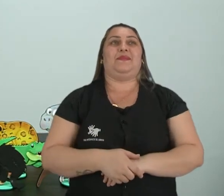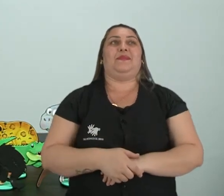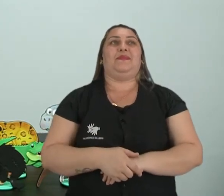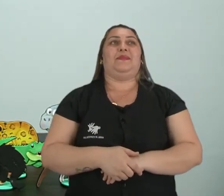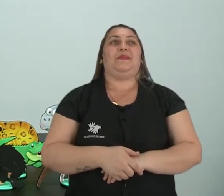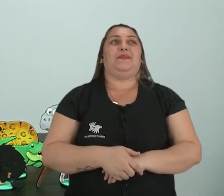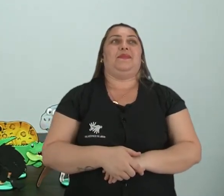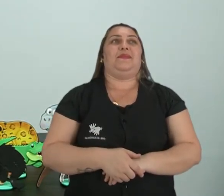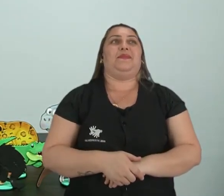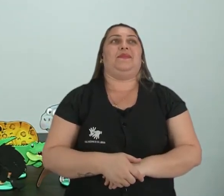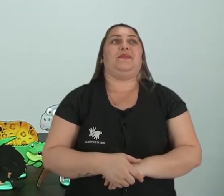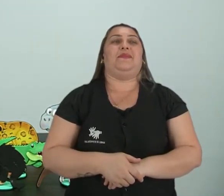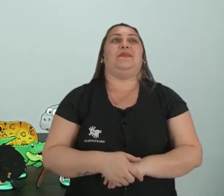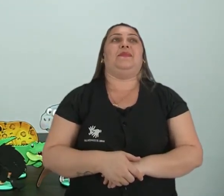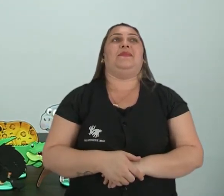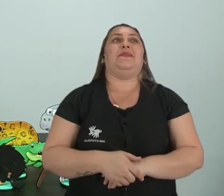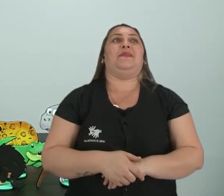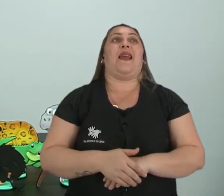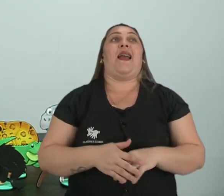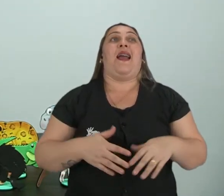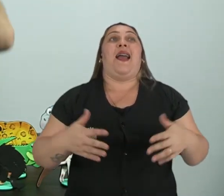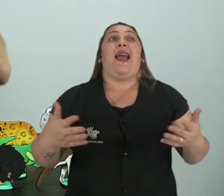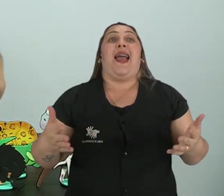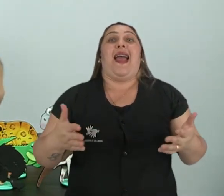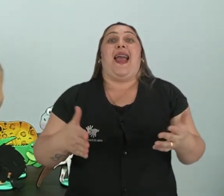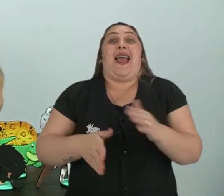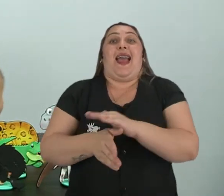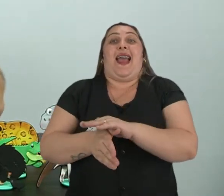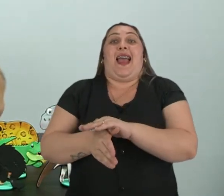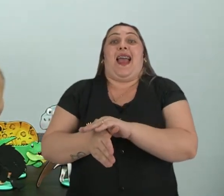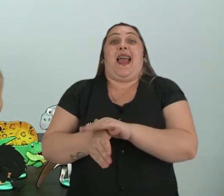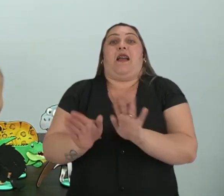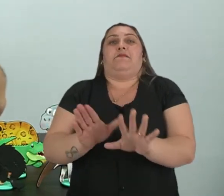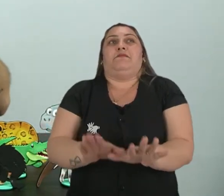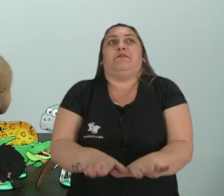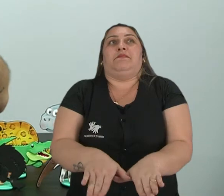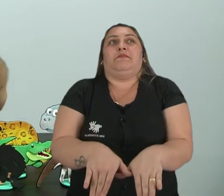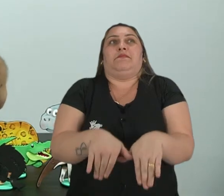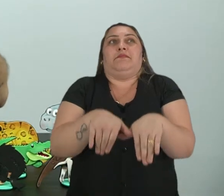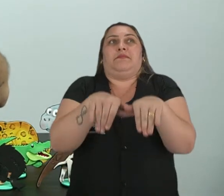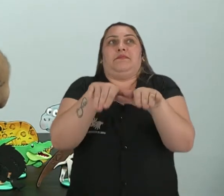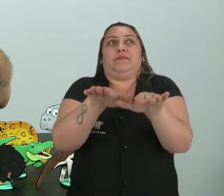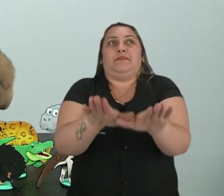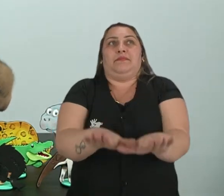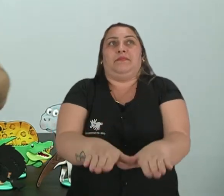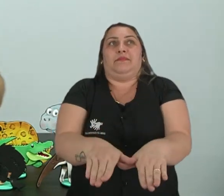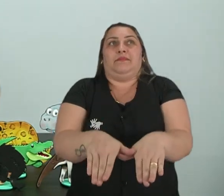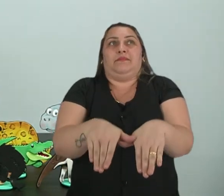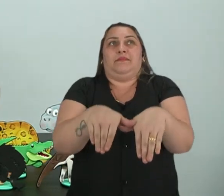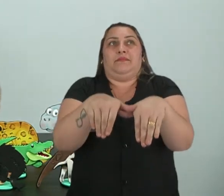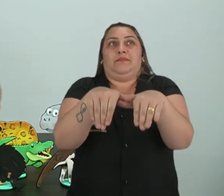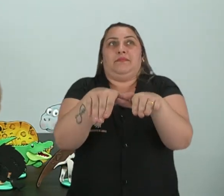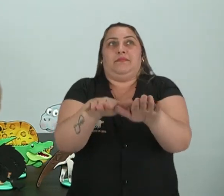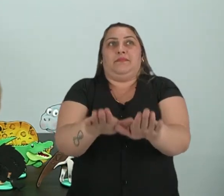E nós também temos aqui, ó. A tartaruga. A tartaruga, ela é o quê?